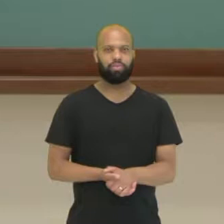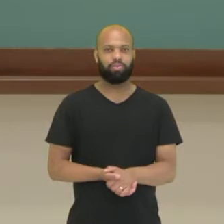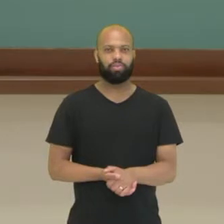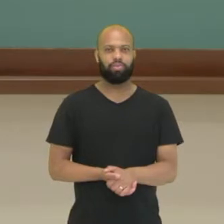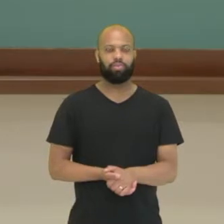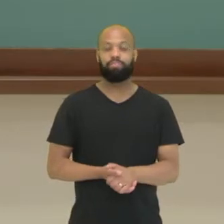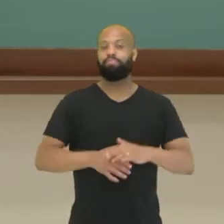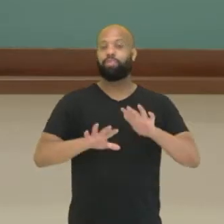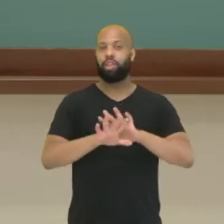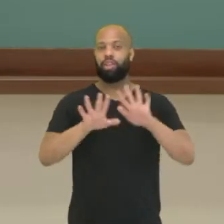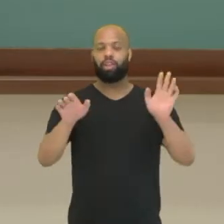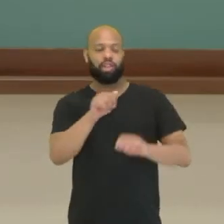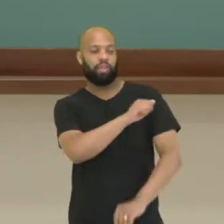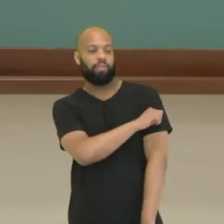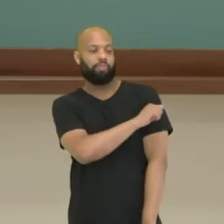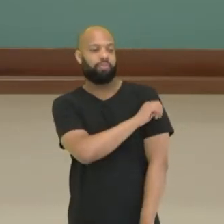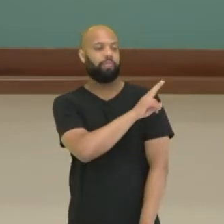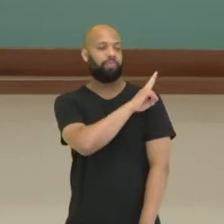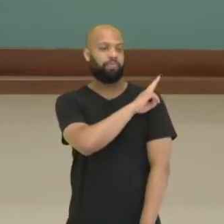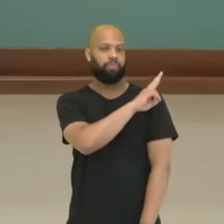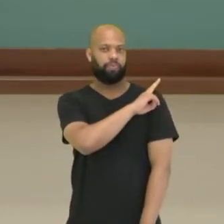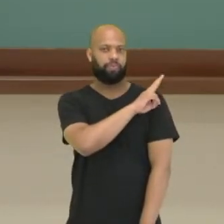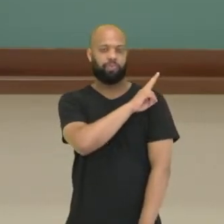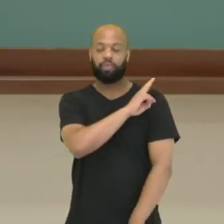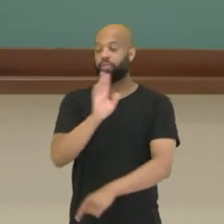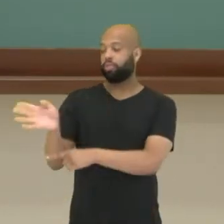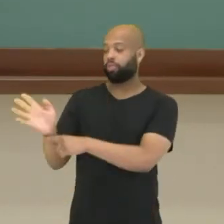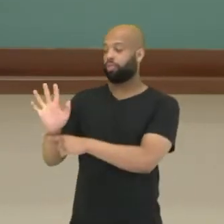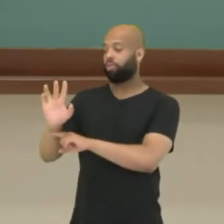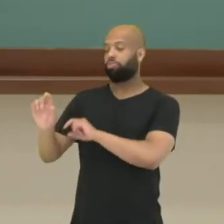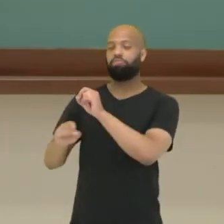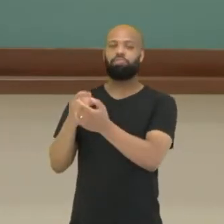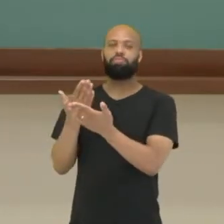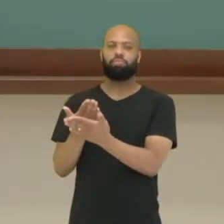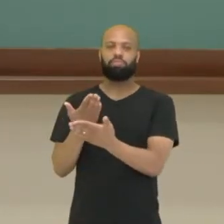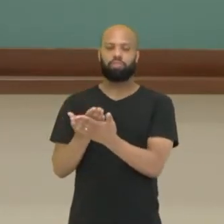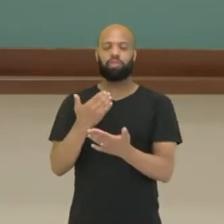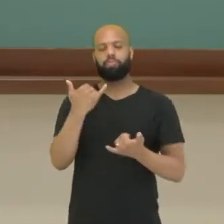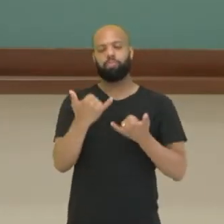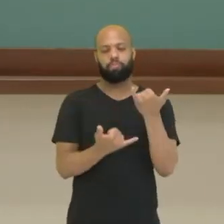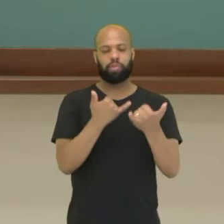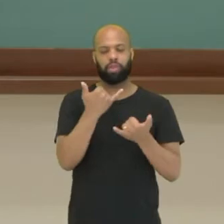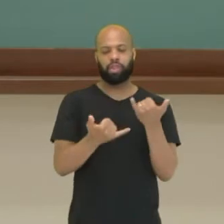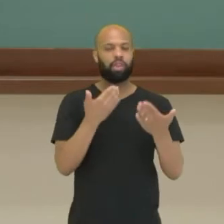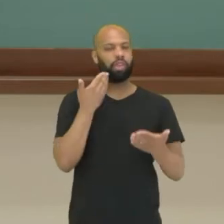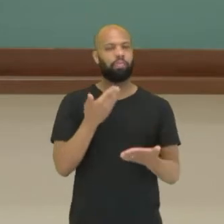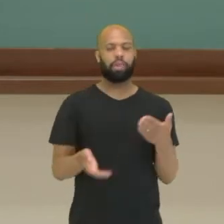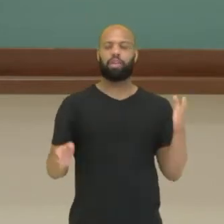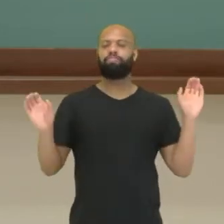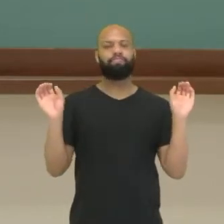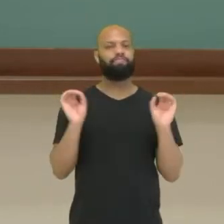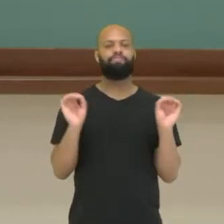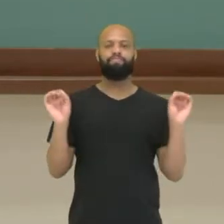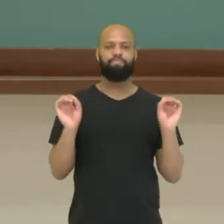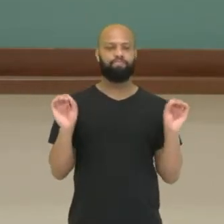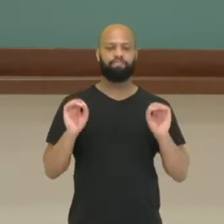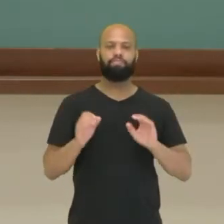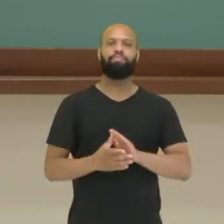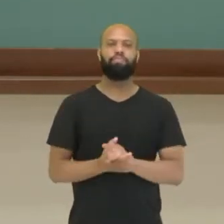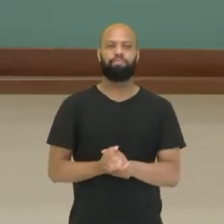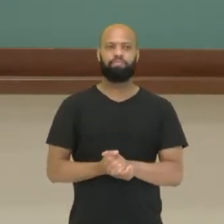Olá, estudantes da segunda série! Nesse vídeo vamos falar sobre jogos cooperativos sem perdedores. Vamos lá?